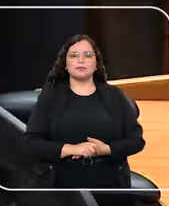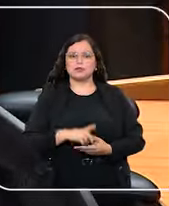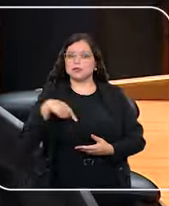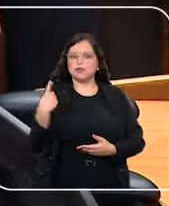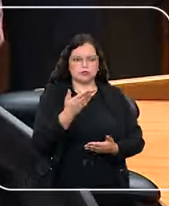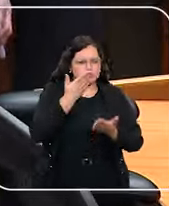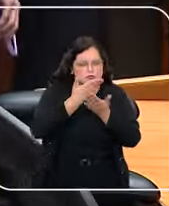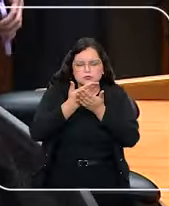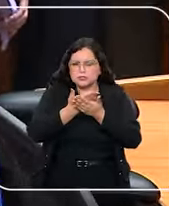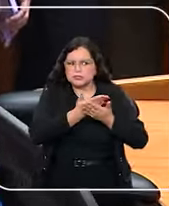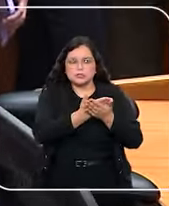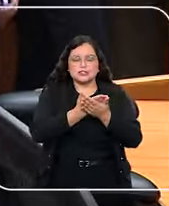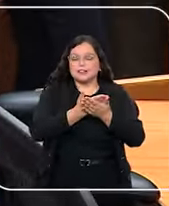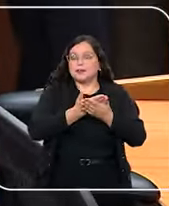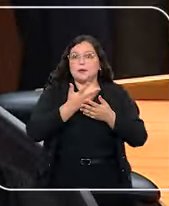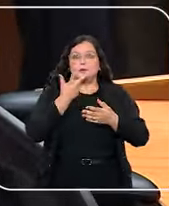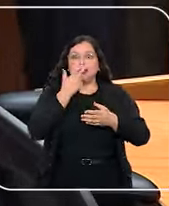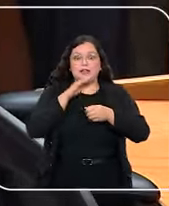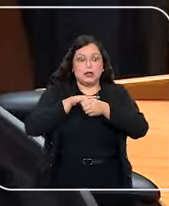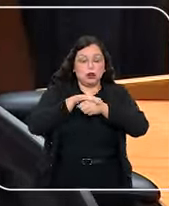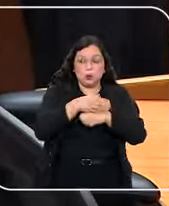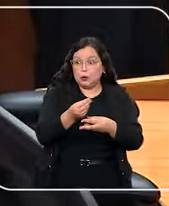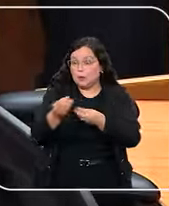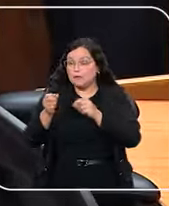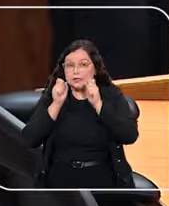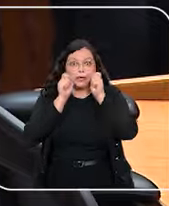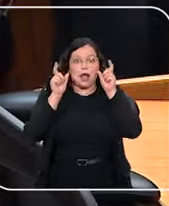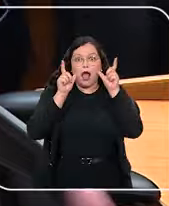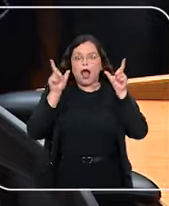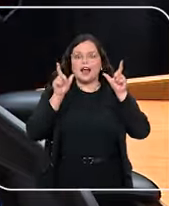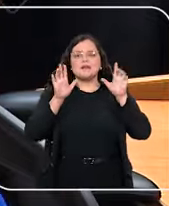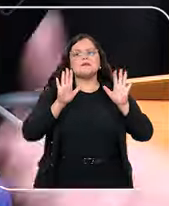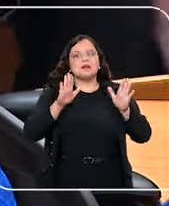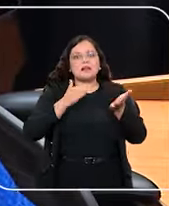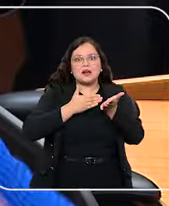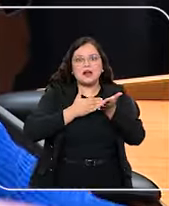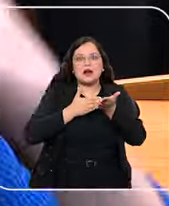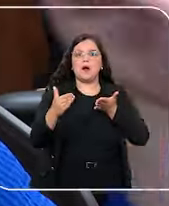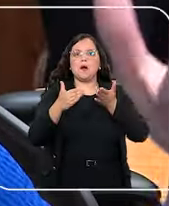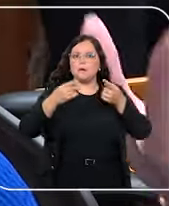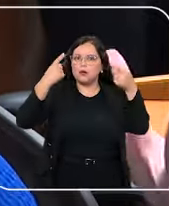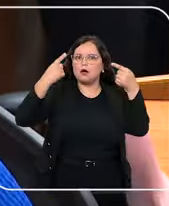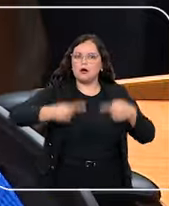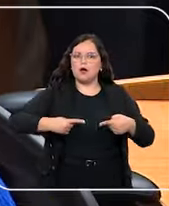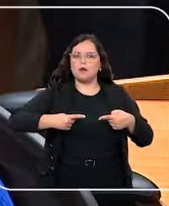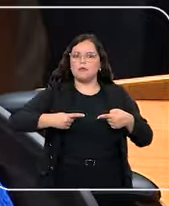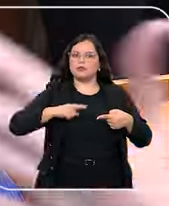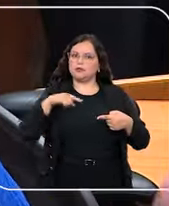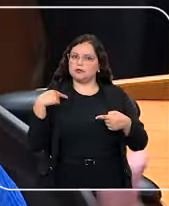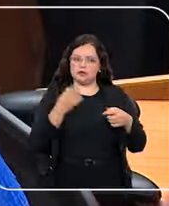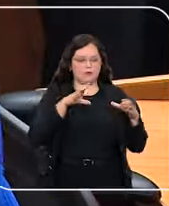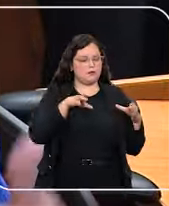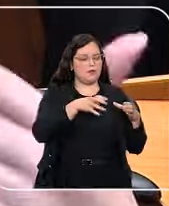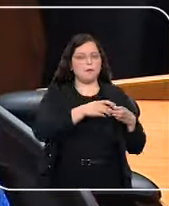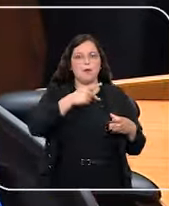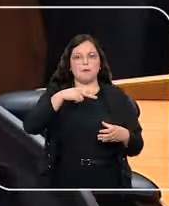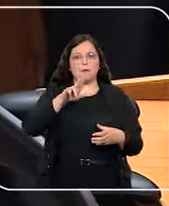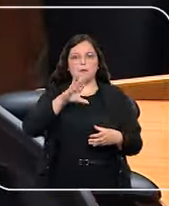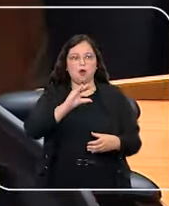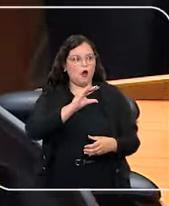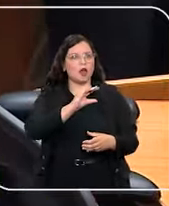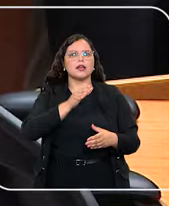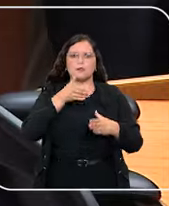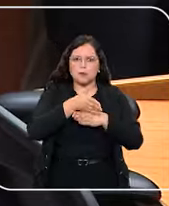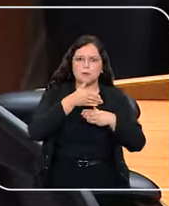estudou, empenhou várias no desenclaro, vários treinos. E a gente já está desde a primeira competição, o grupo da PUC sempre